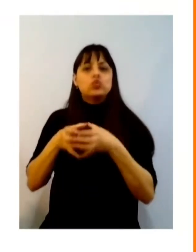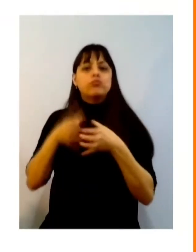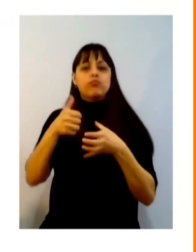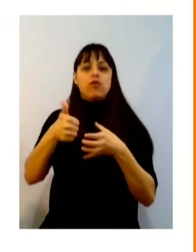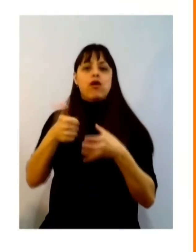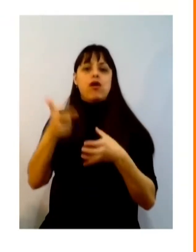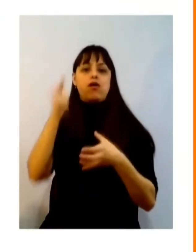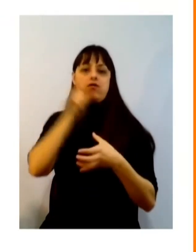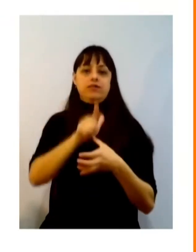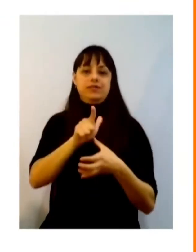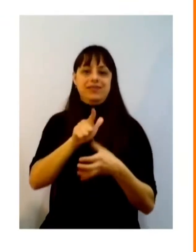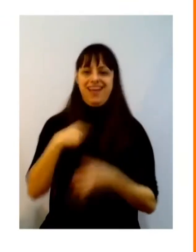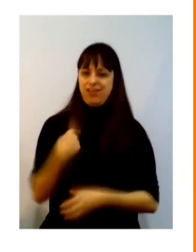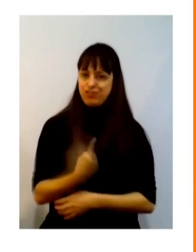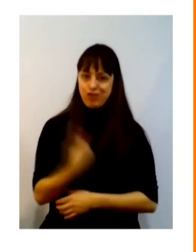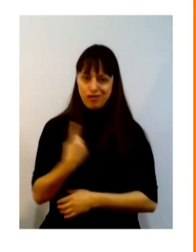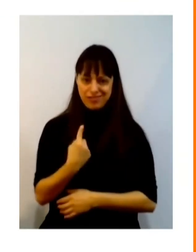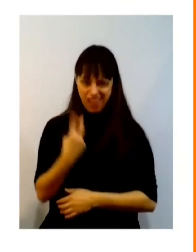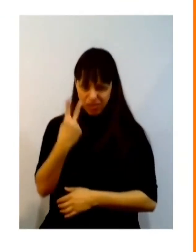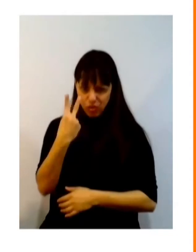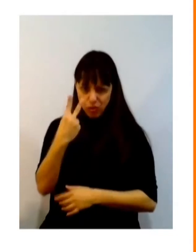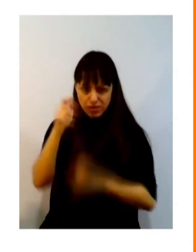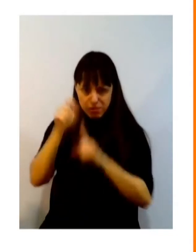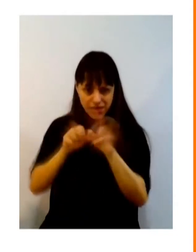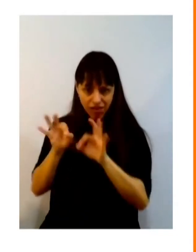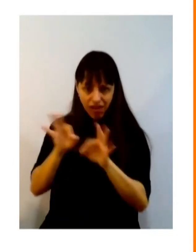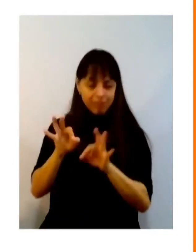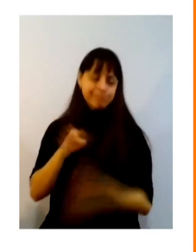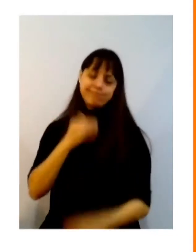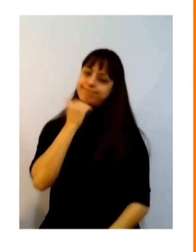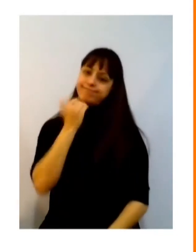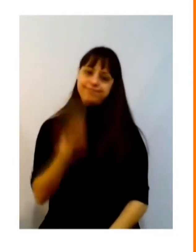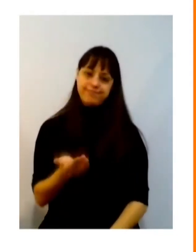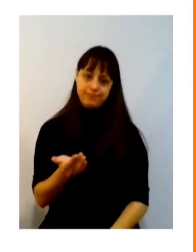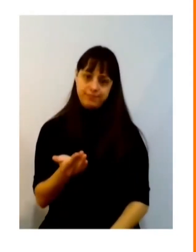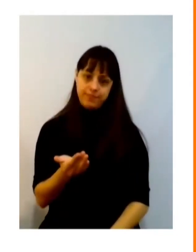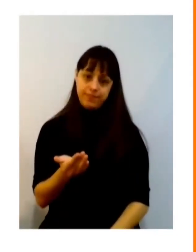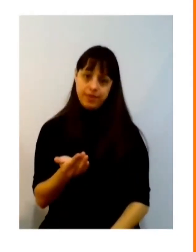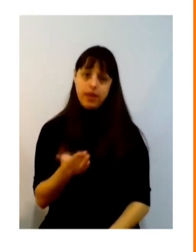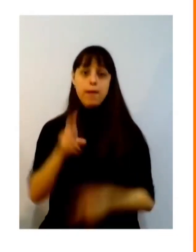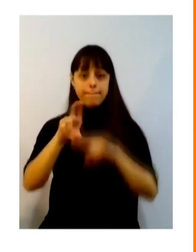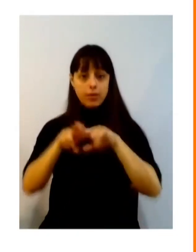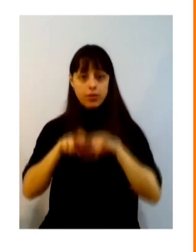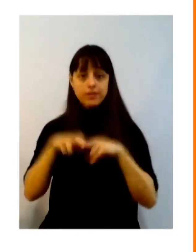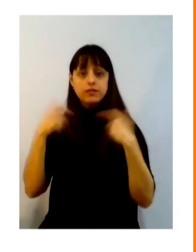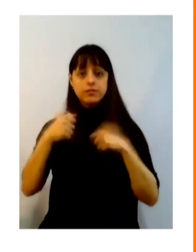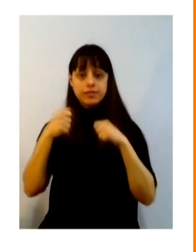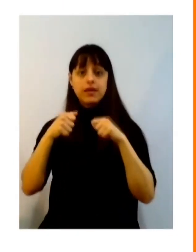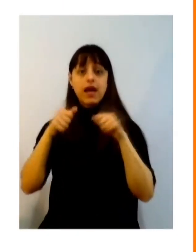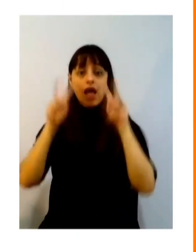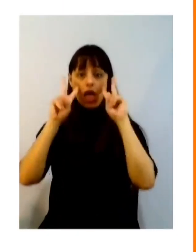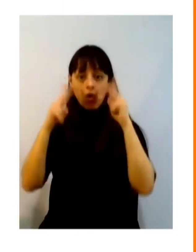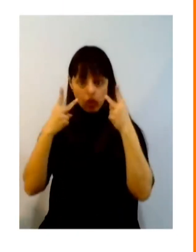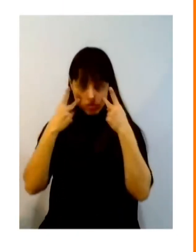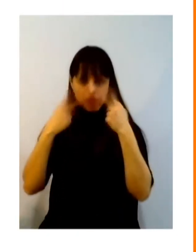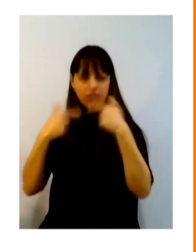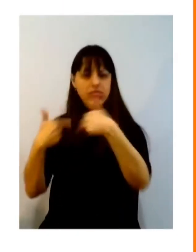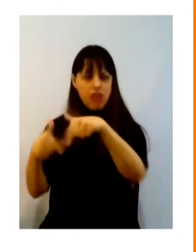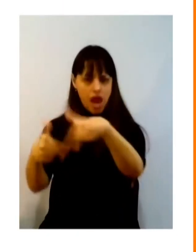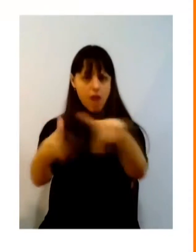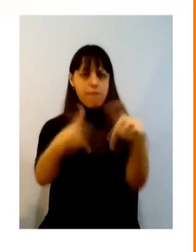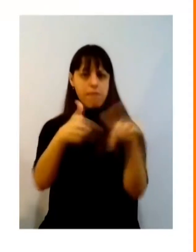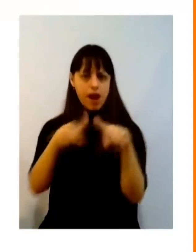reconhecimento desse trabalho eu acho que um dos grandes gargalos que do ponto de vista